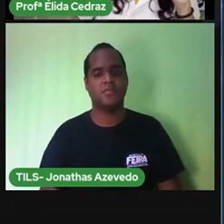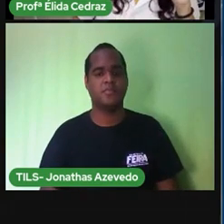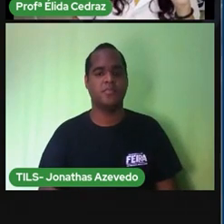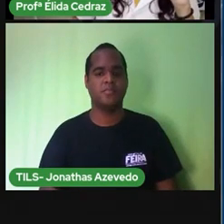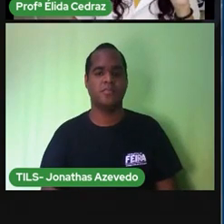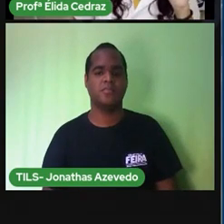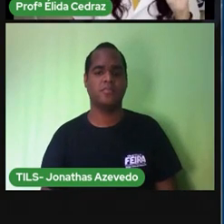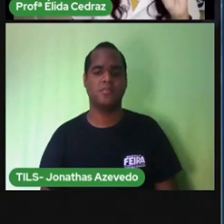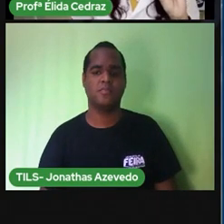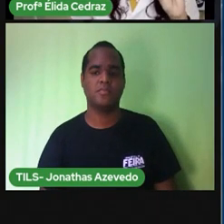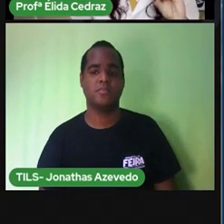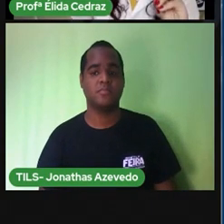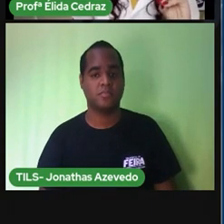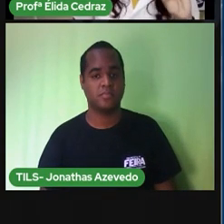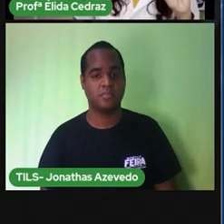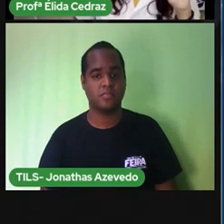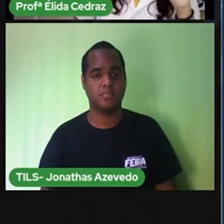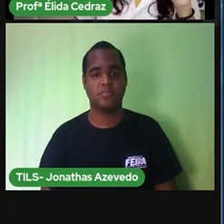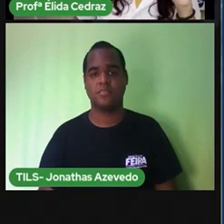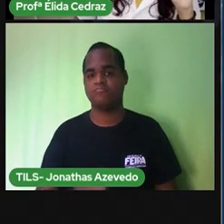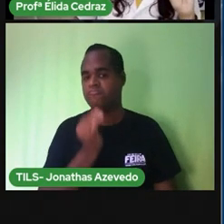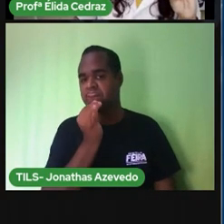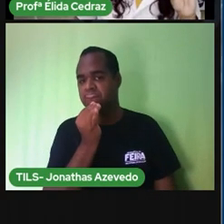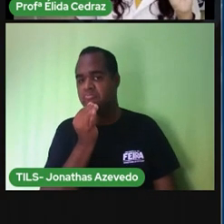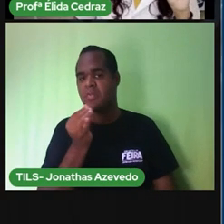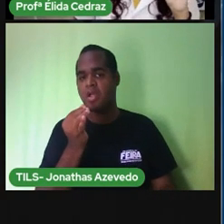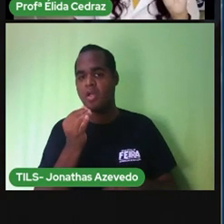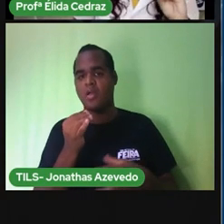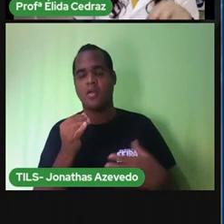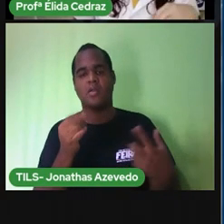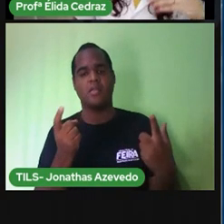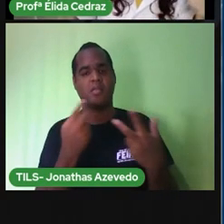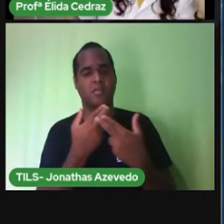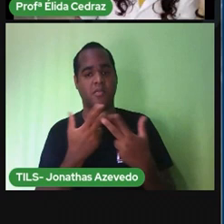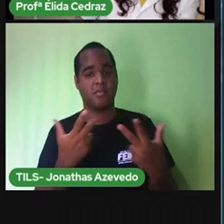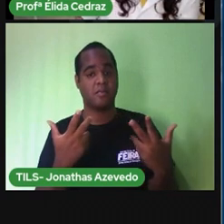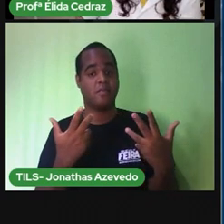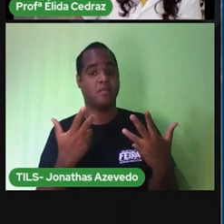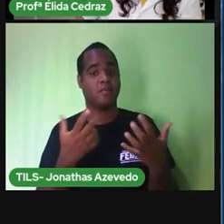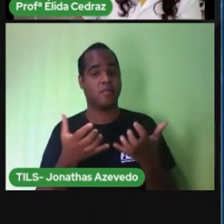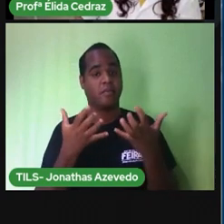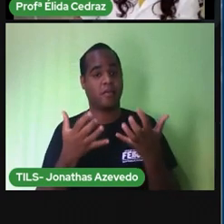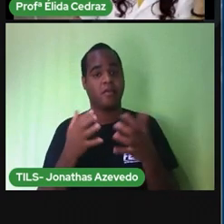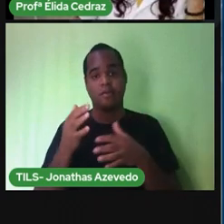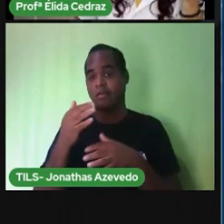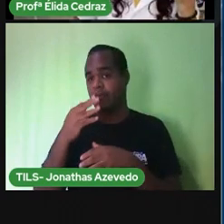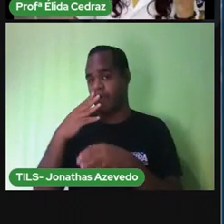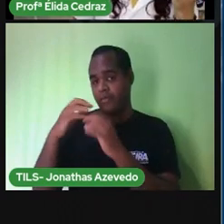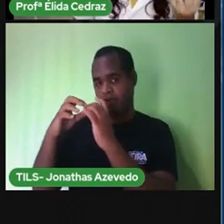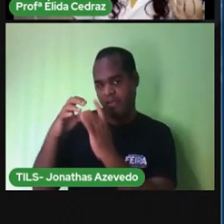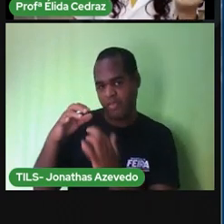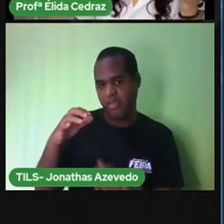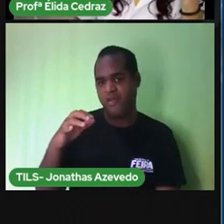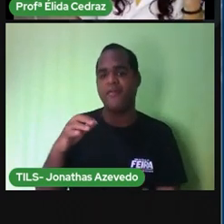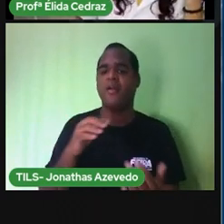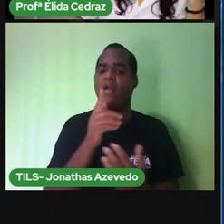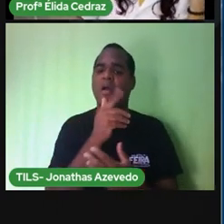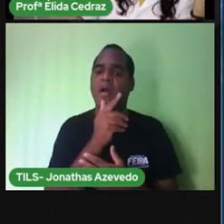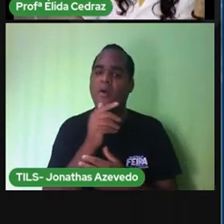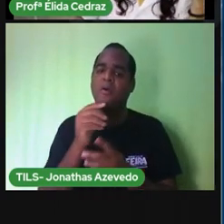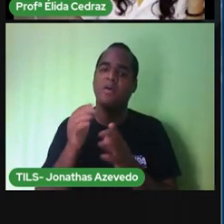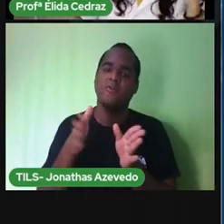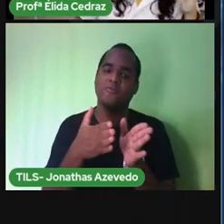quando a gente joga a água do esgoto no mar no rio